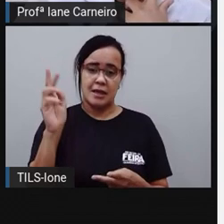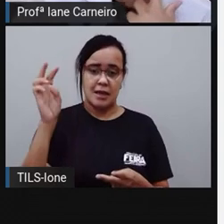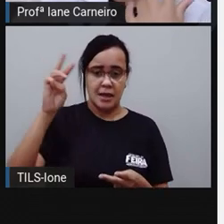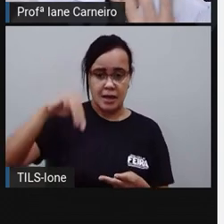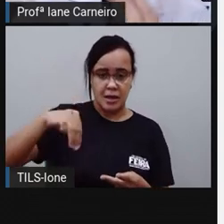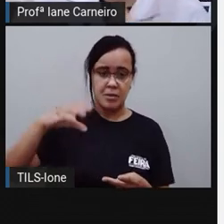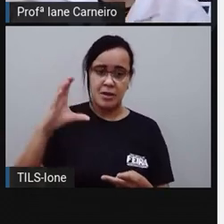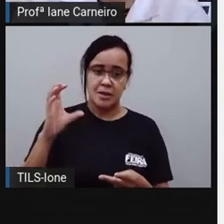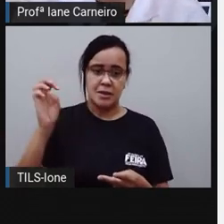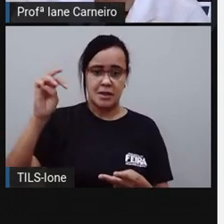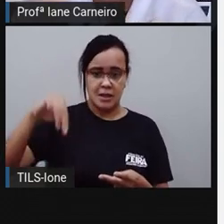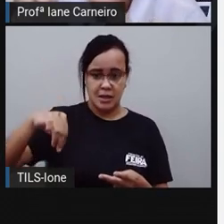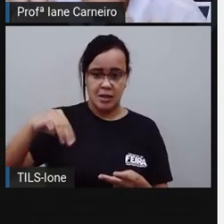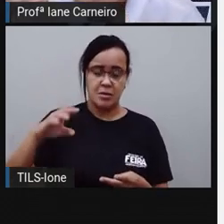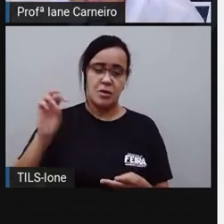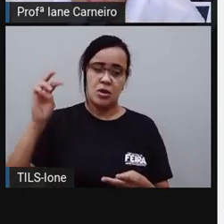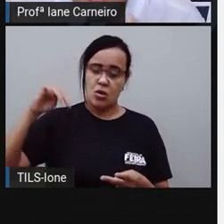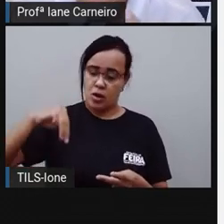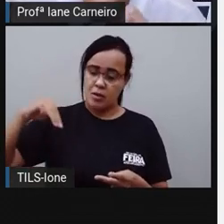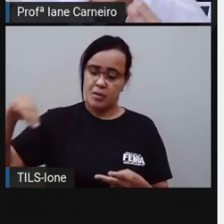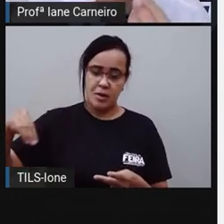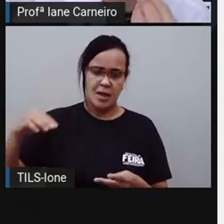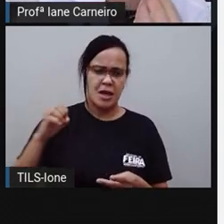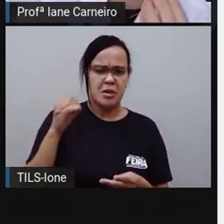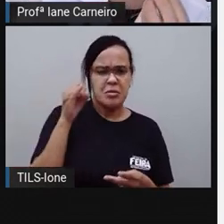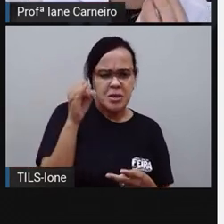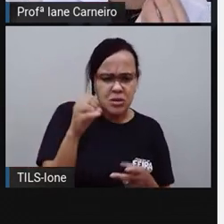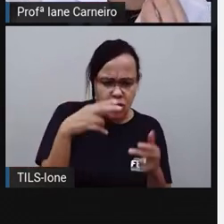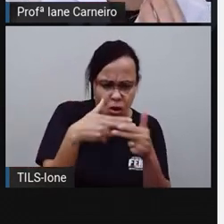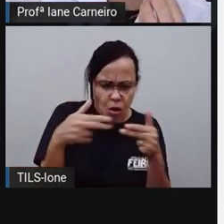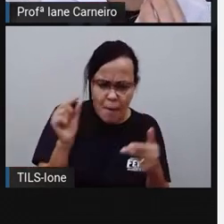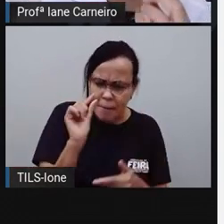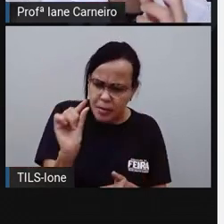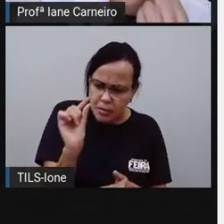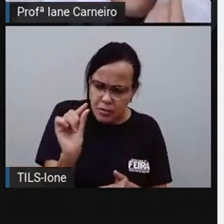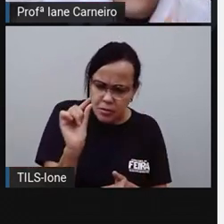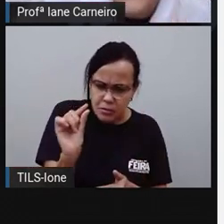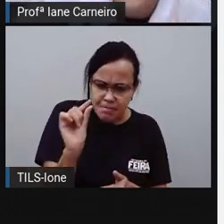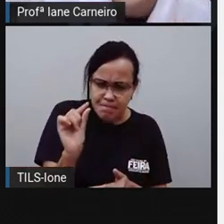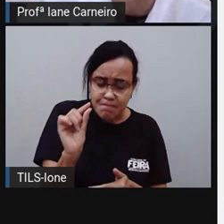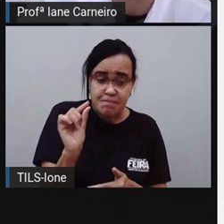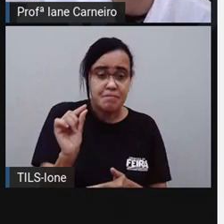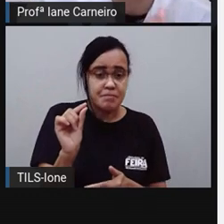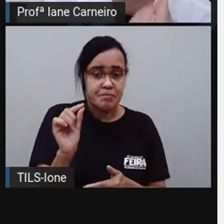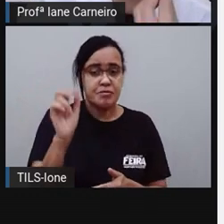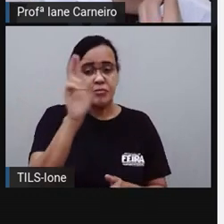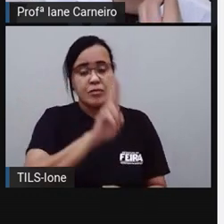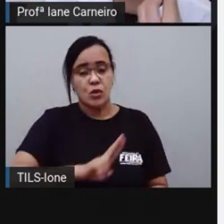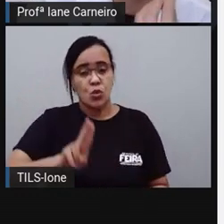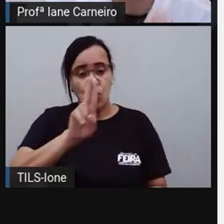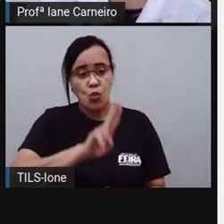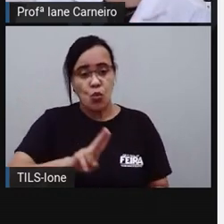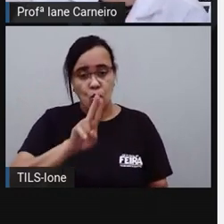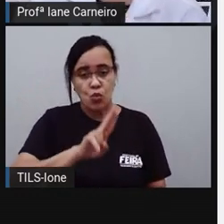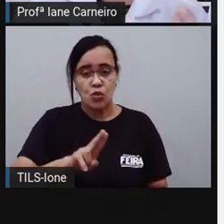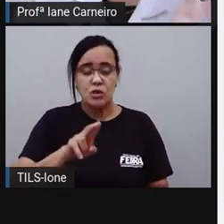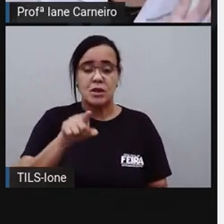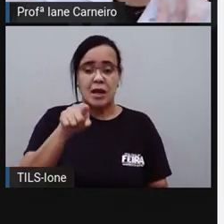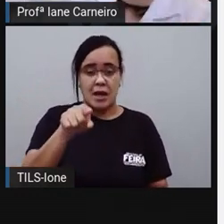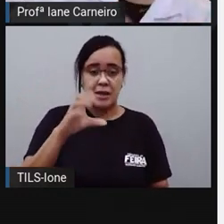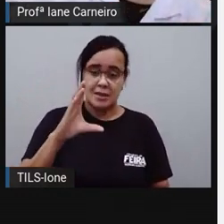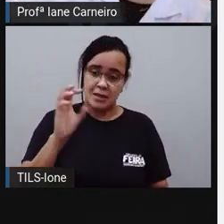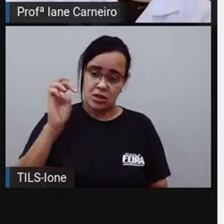tá certo? Então, se uma coisa for muito pequenininha, né, a gente vai usar miligrama ou centímetro.